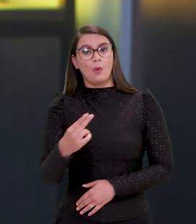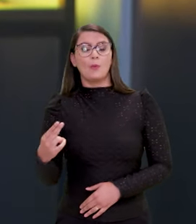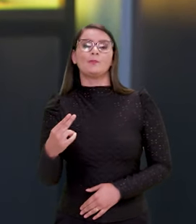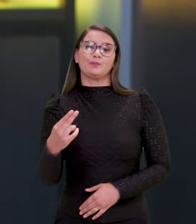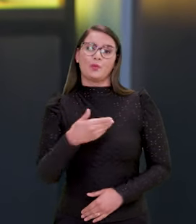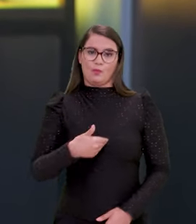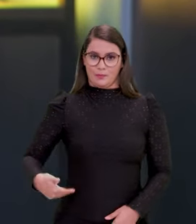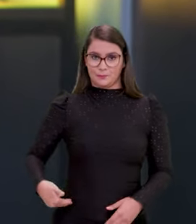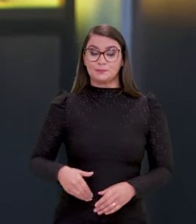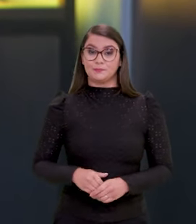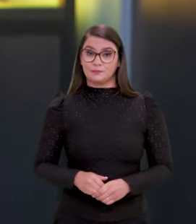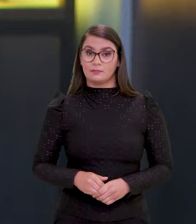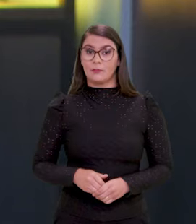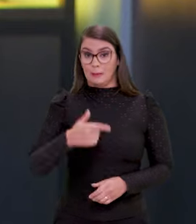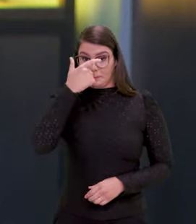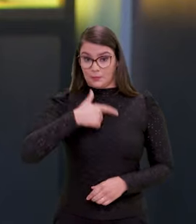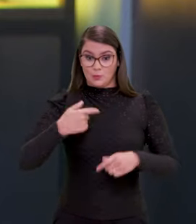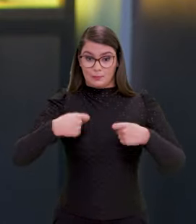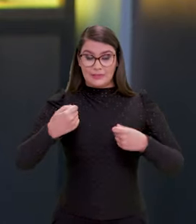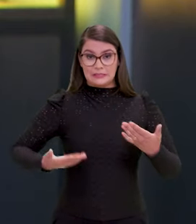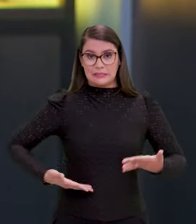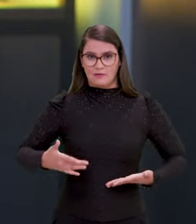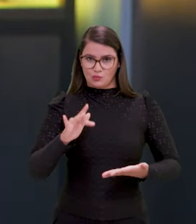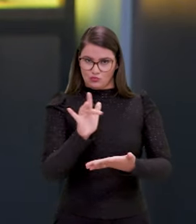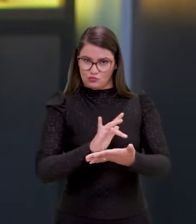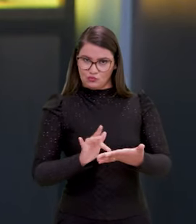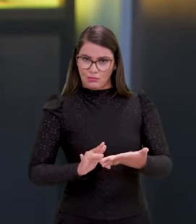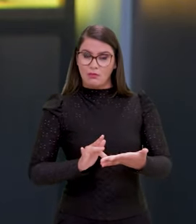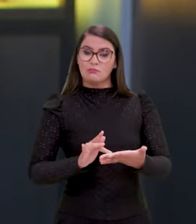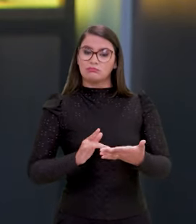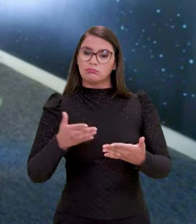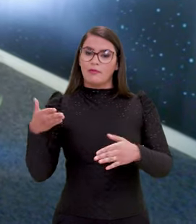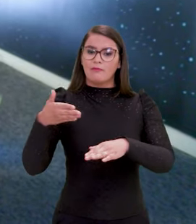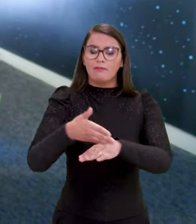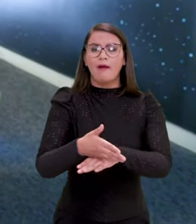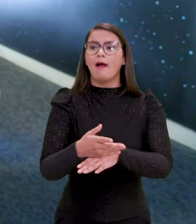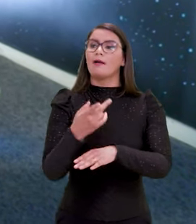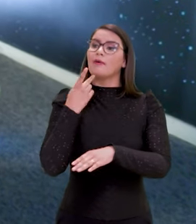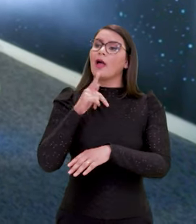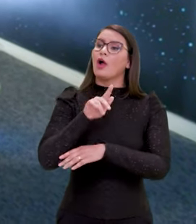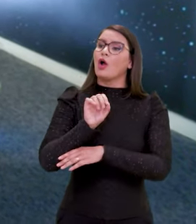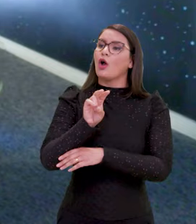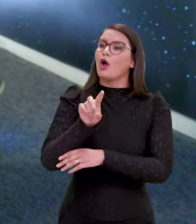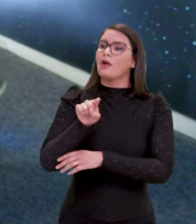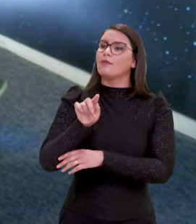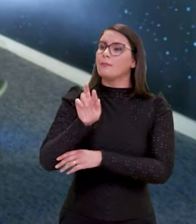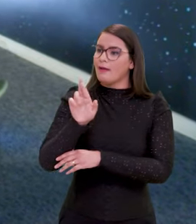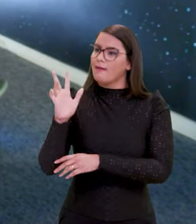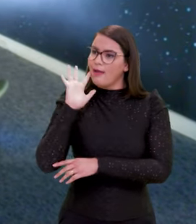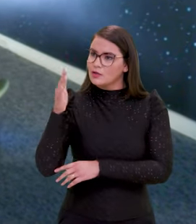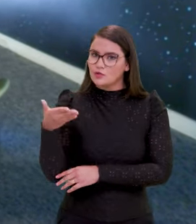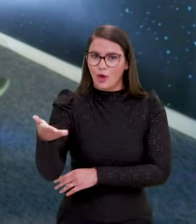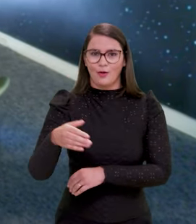o governo federal. Então, quando a pessoa precisa de um serviço digital, de fato ela chega e diz assim, vai lá no GOV-BR e resolva